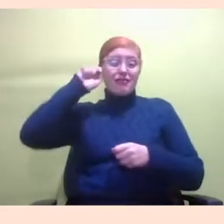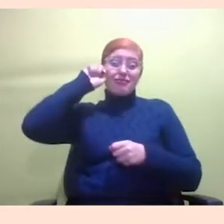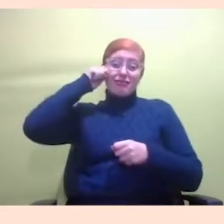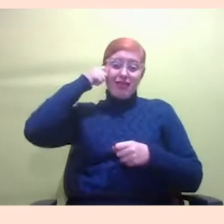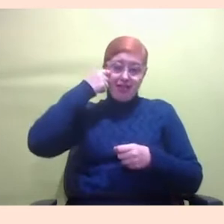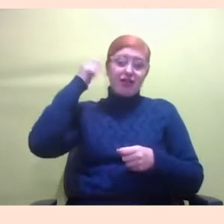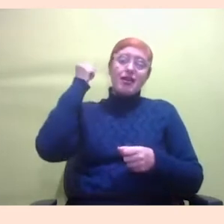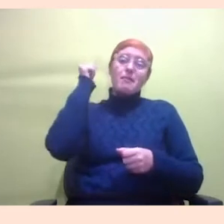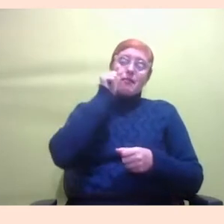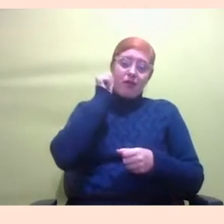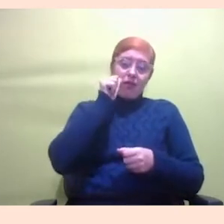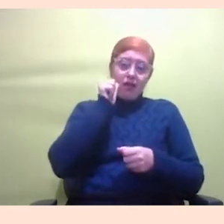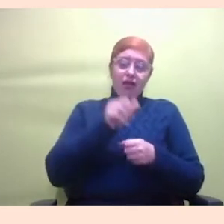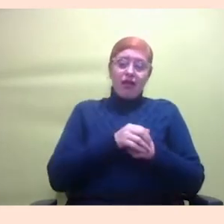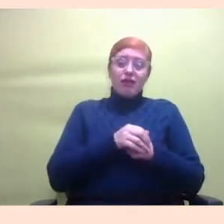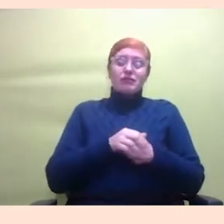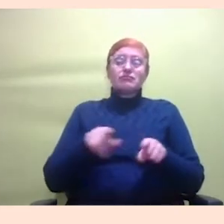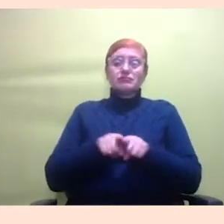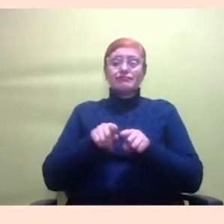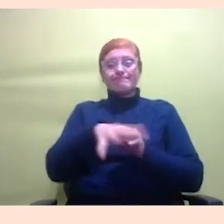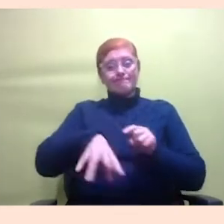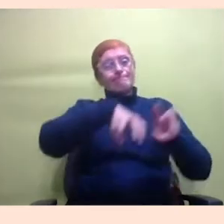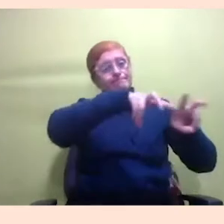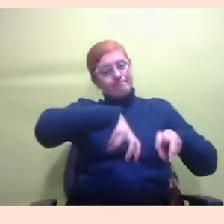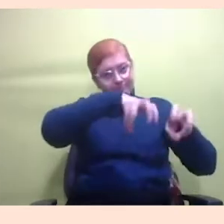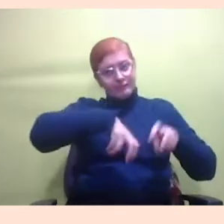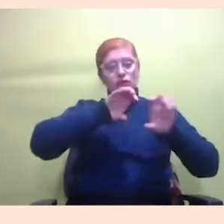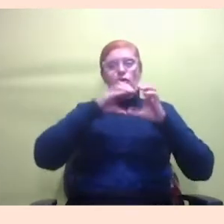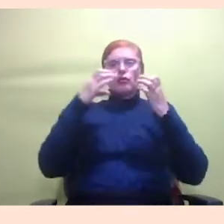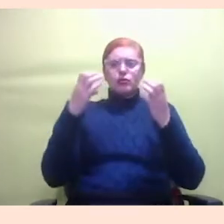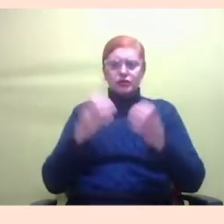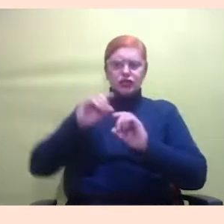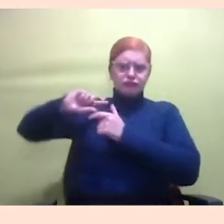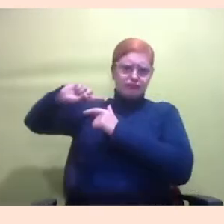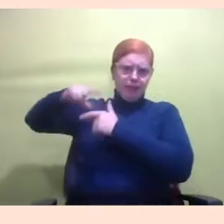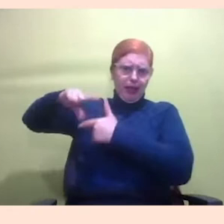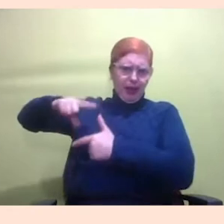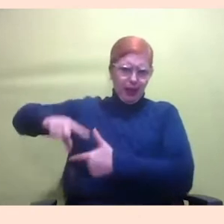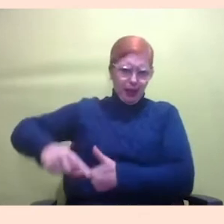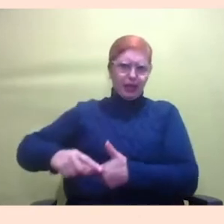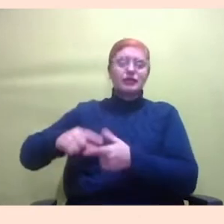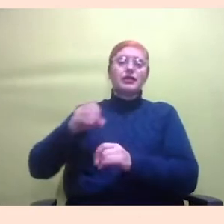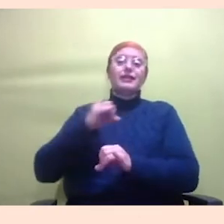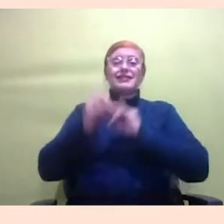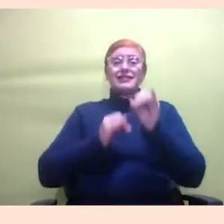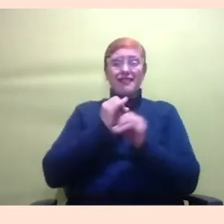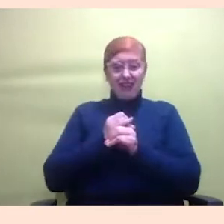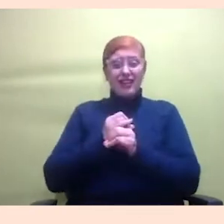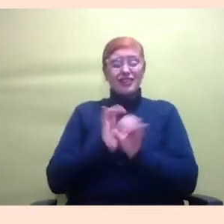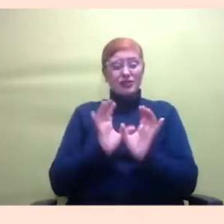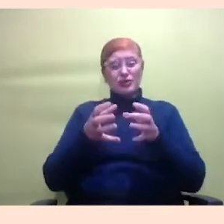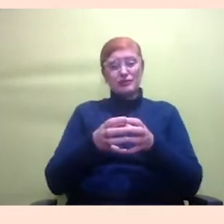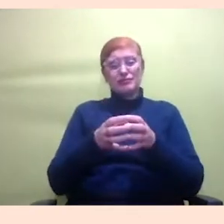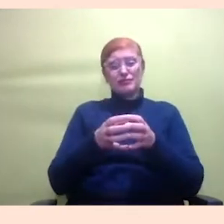da zona rural, de comunidades tradicionais, que a internet delas, em geral, tem um baixo alcance